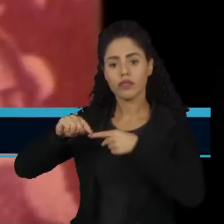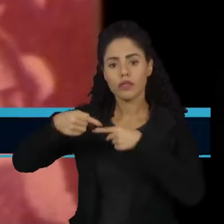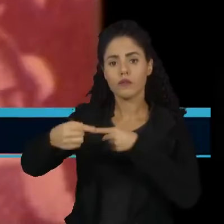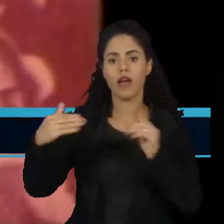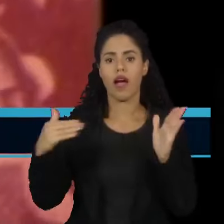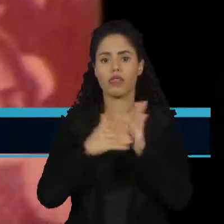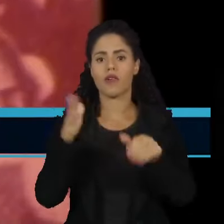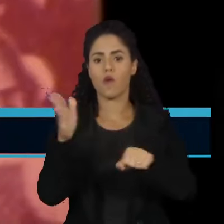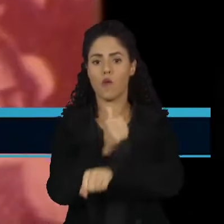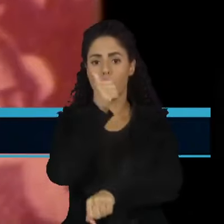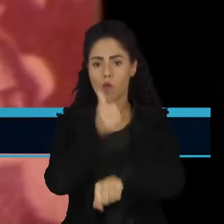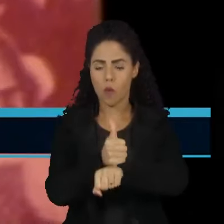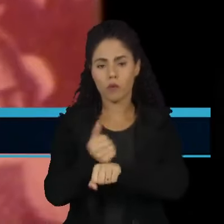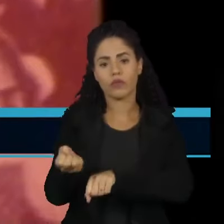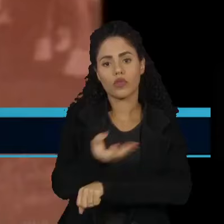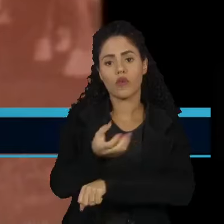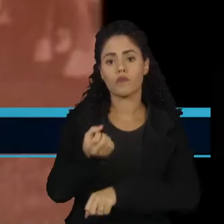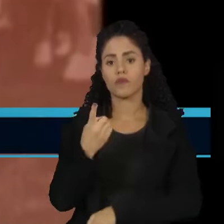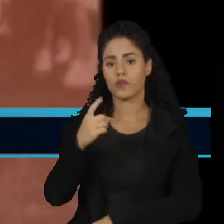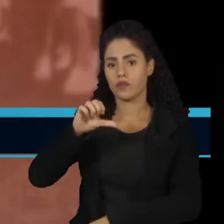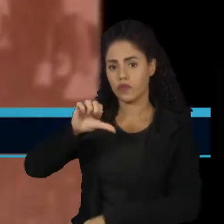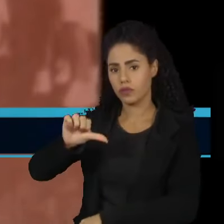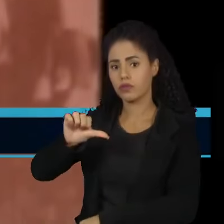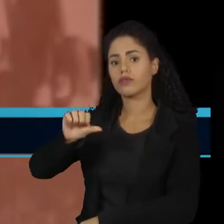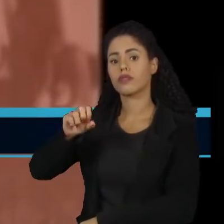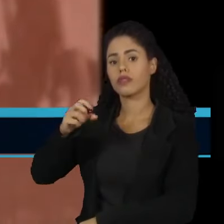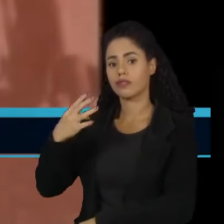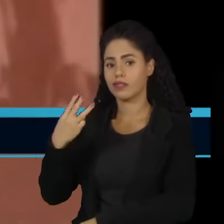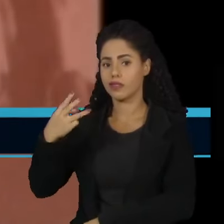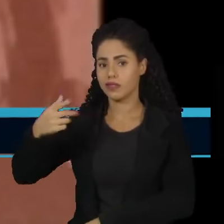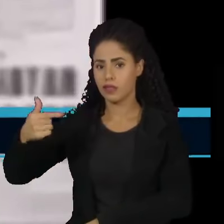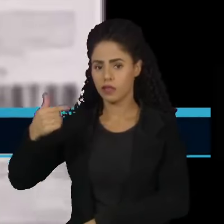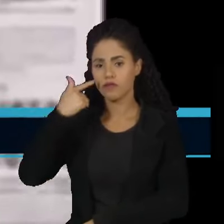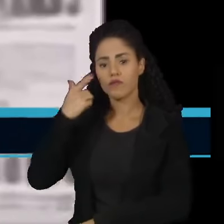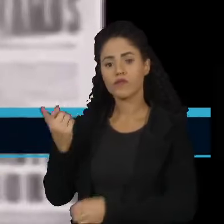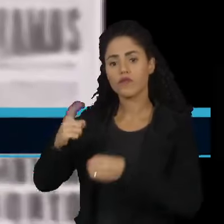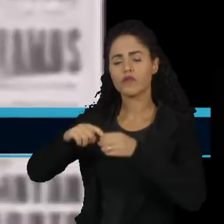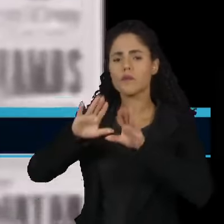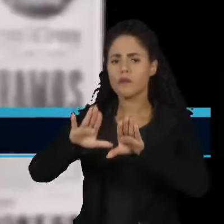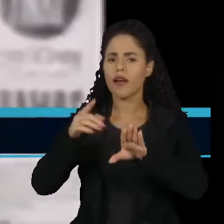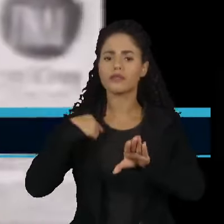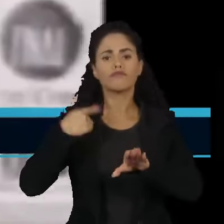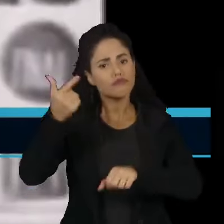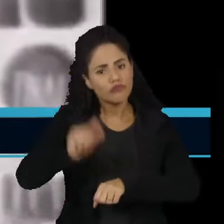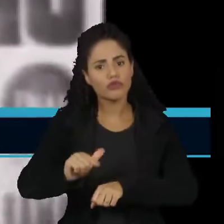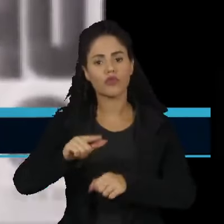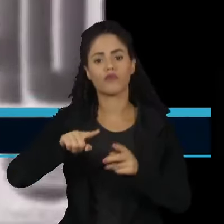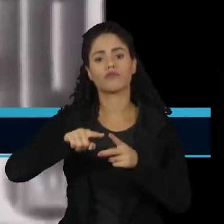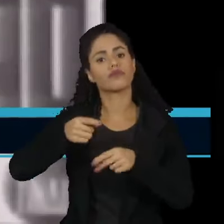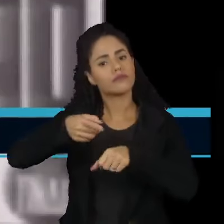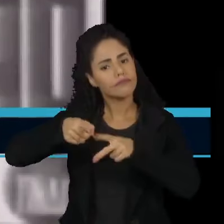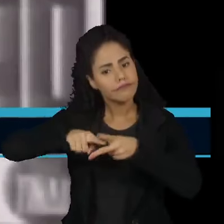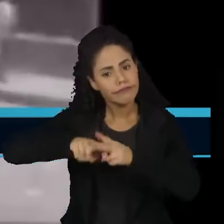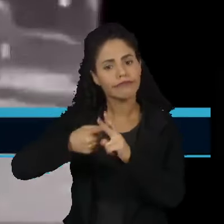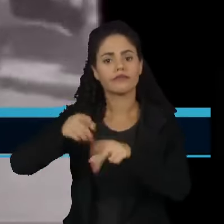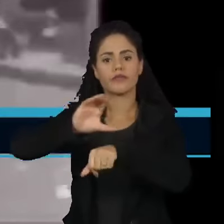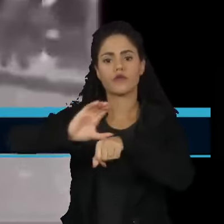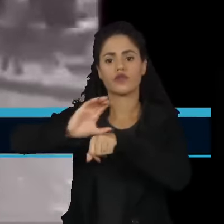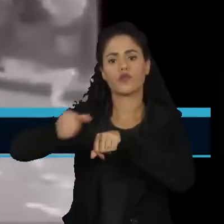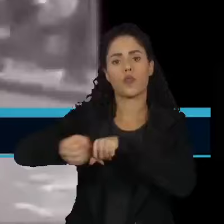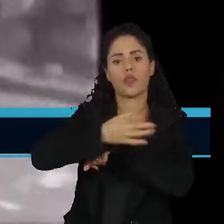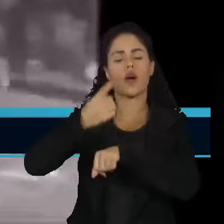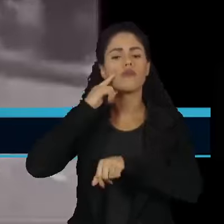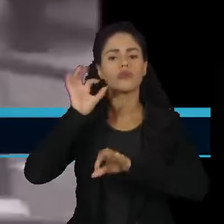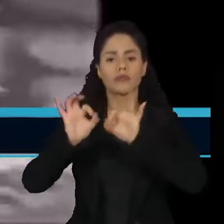o golpe do Estado Novo em 1937. Até que uma nova Constituição reestabeleceu a